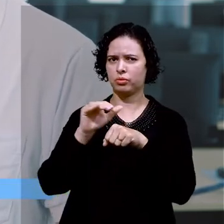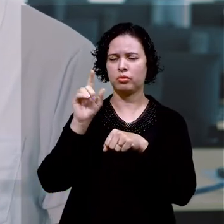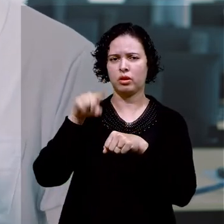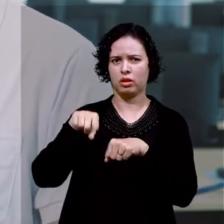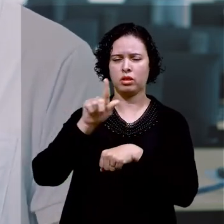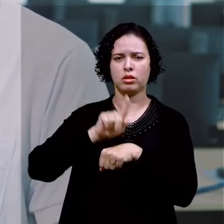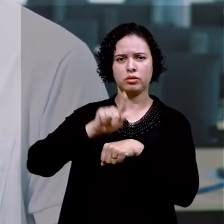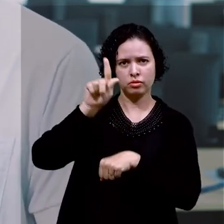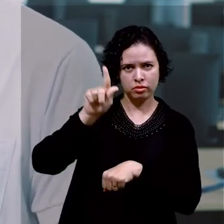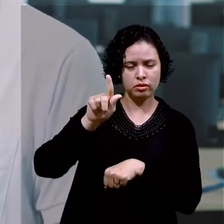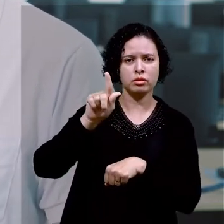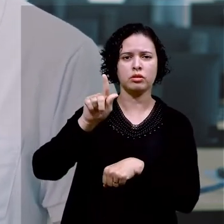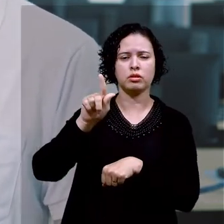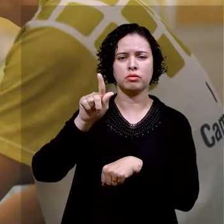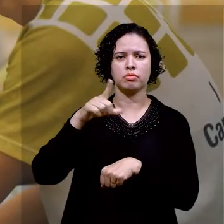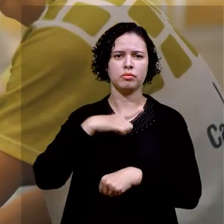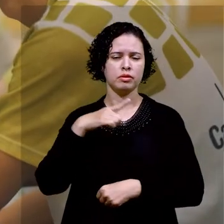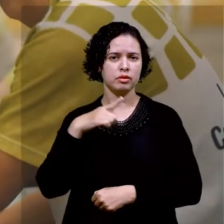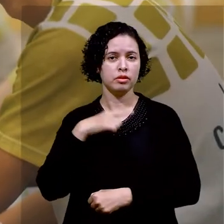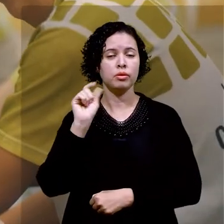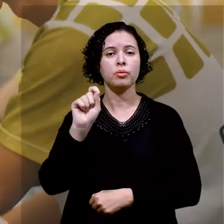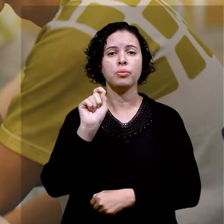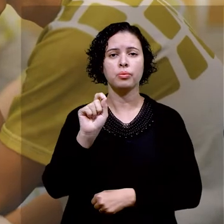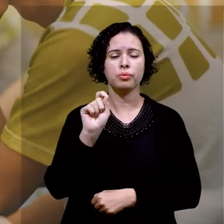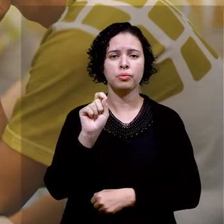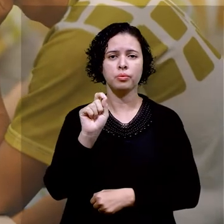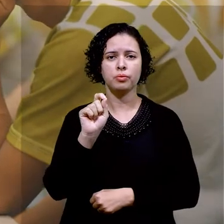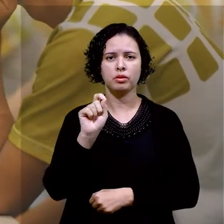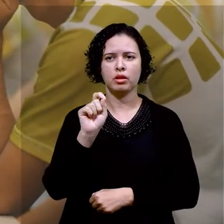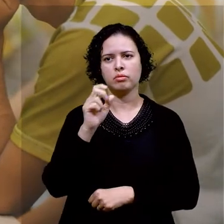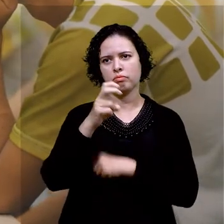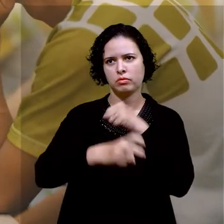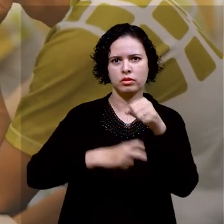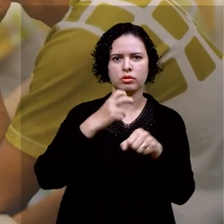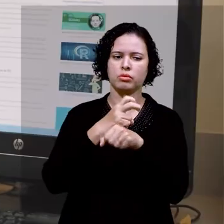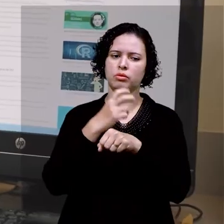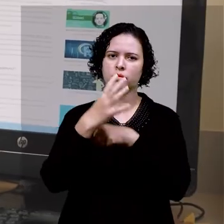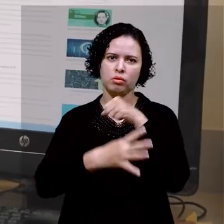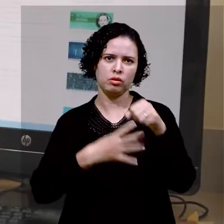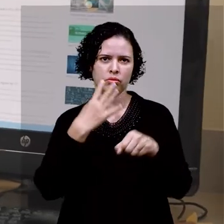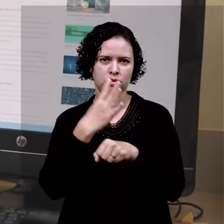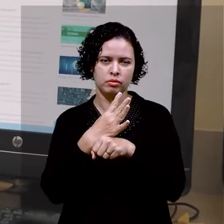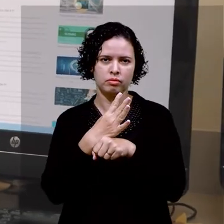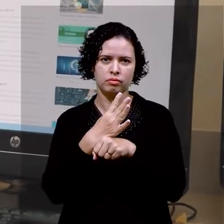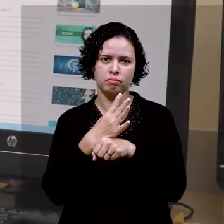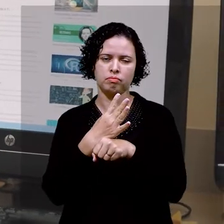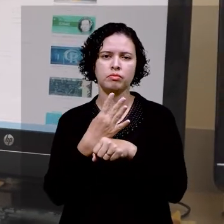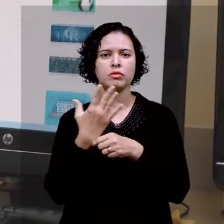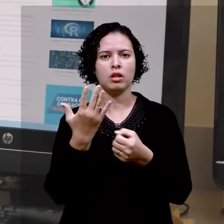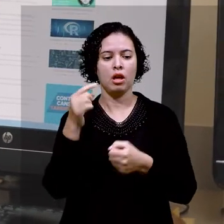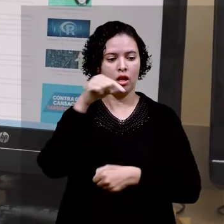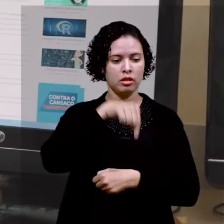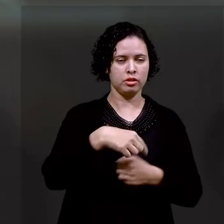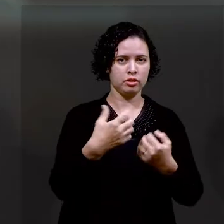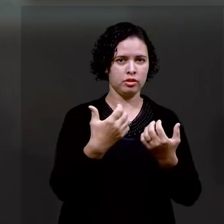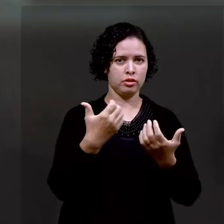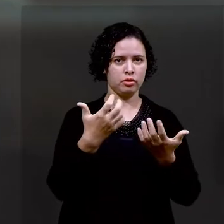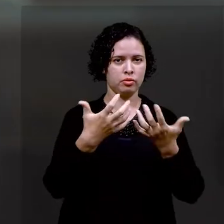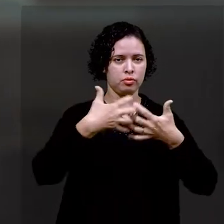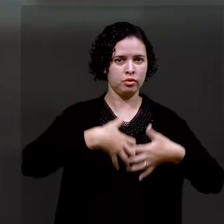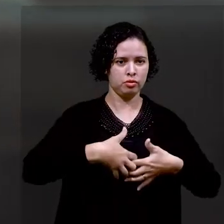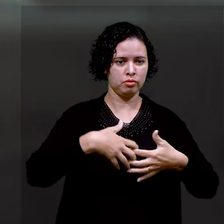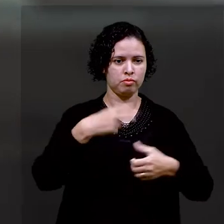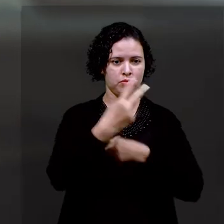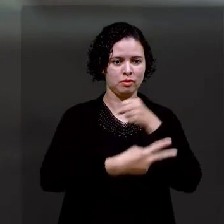bacharelado, a gente vai ter aí uns cinco anos, quatro anos o aluno estudando. Então com dois anos e meio, a gente espera